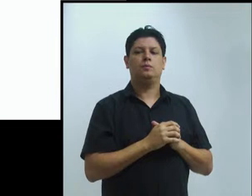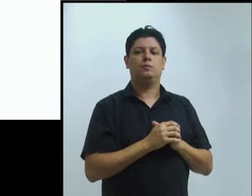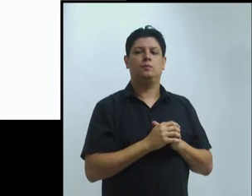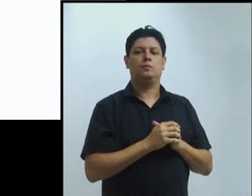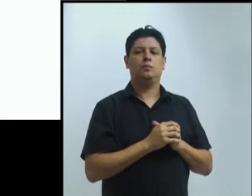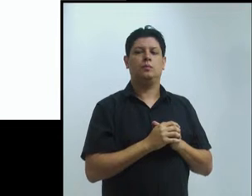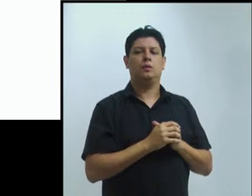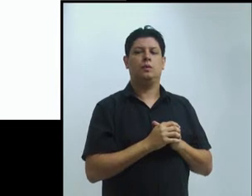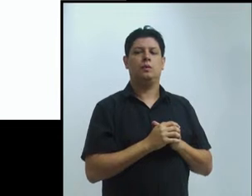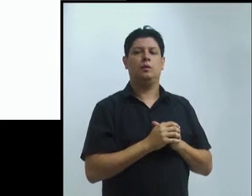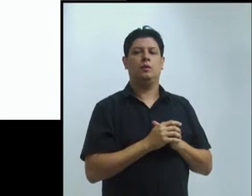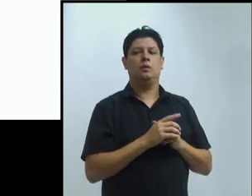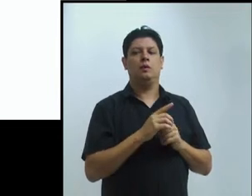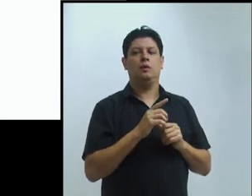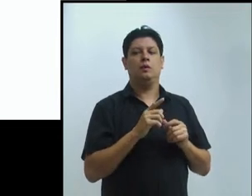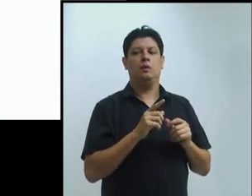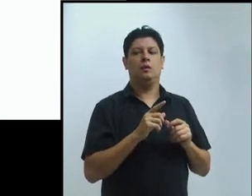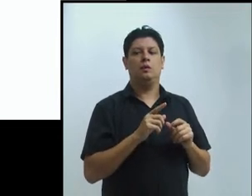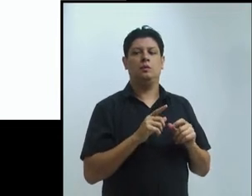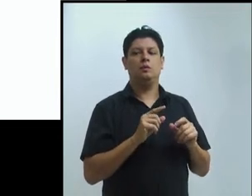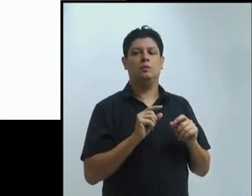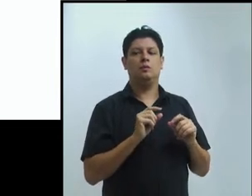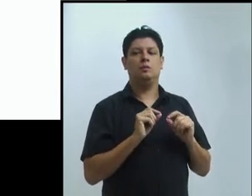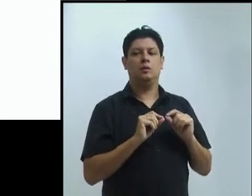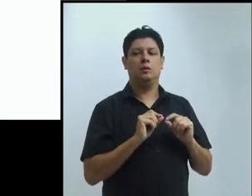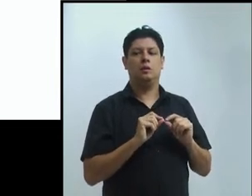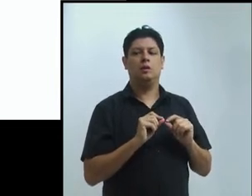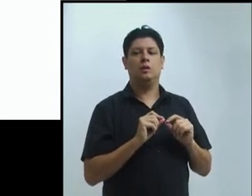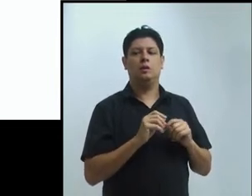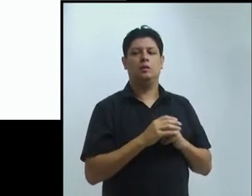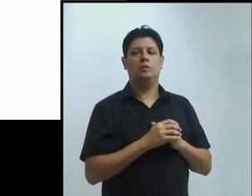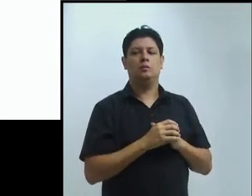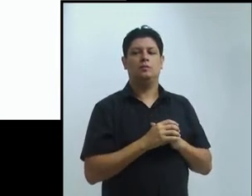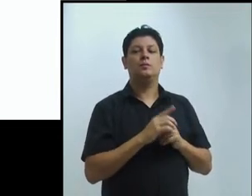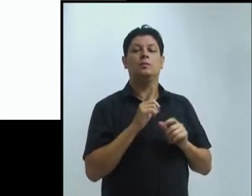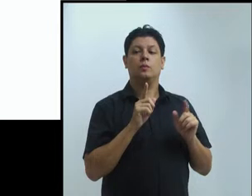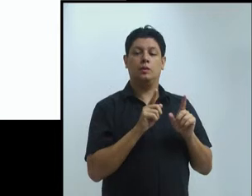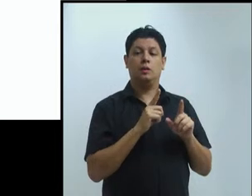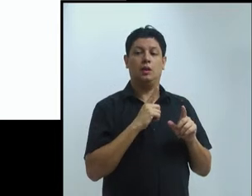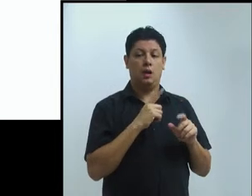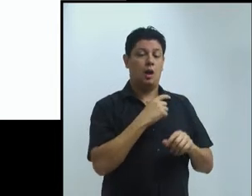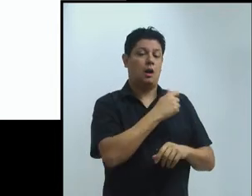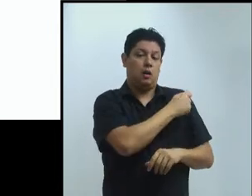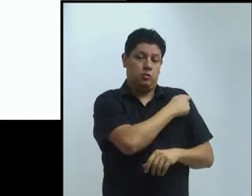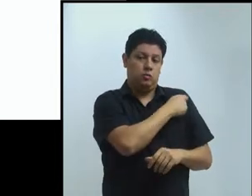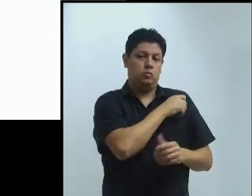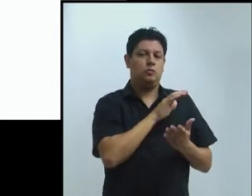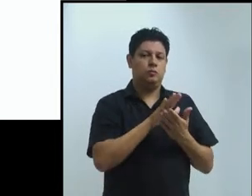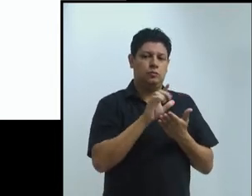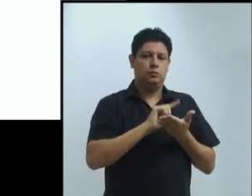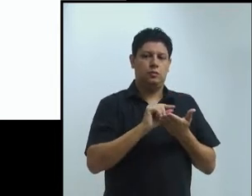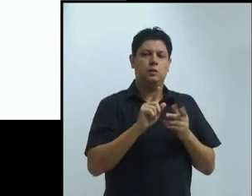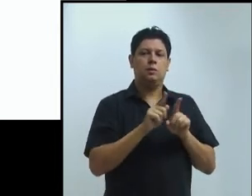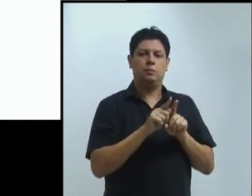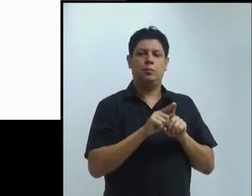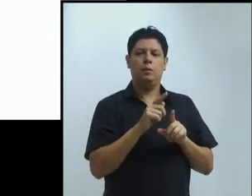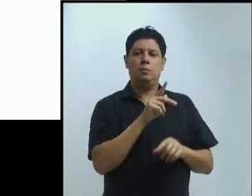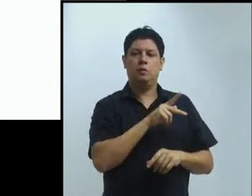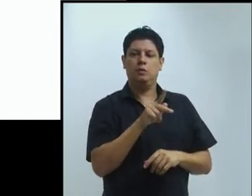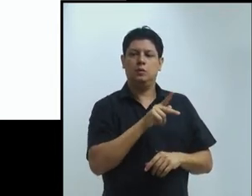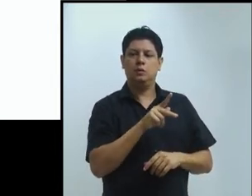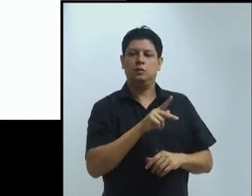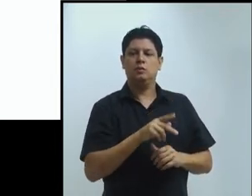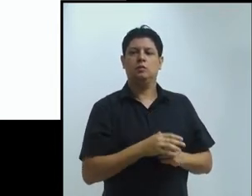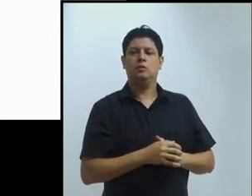E também temos vários projetos conjuntos que eu acho que meus colegas vão acabar falando de alguns. E também a gente não pode citar só